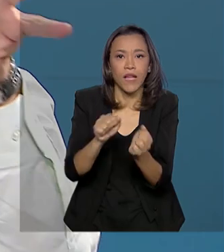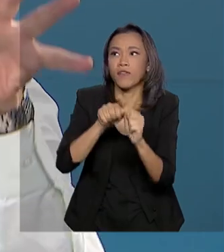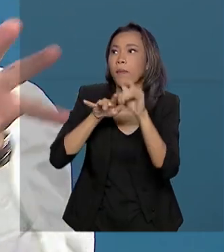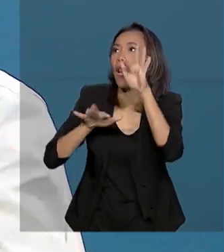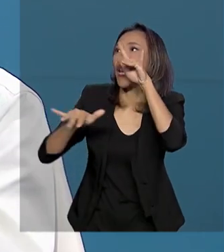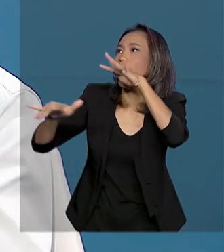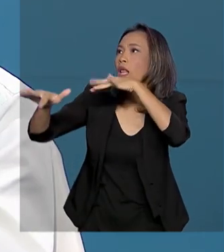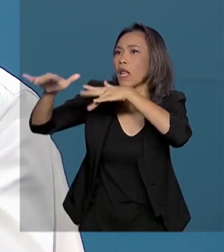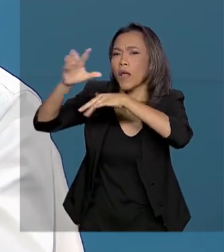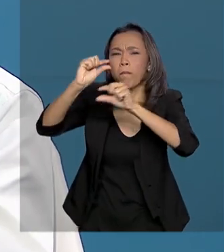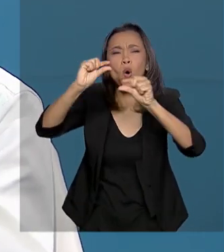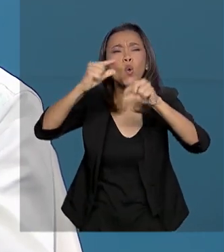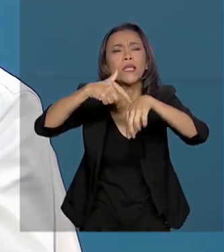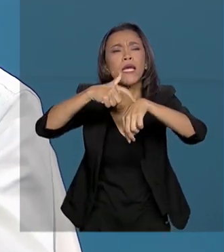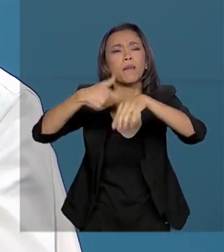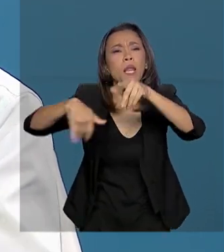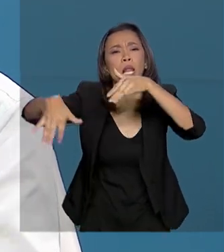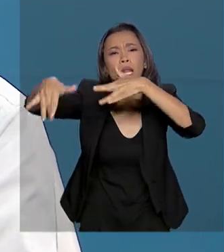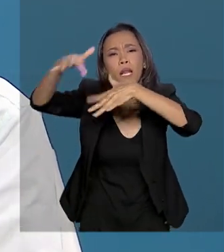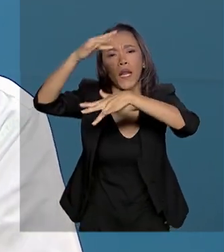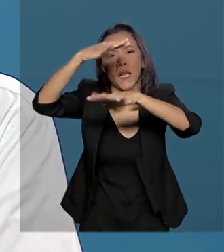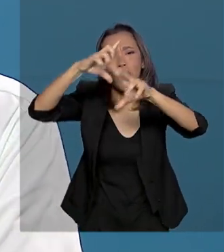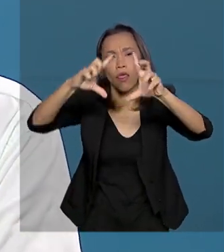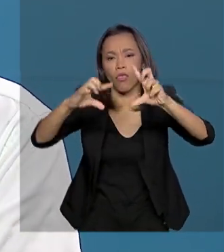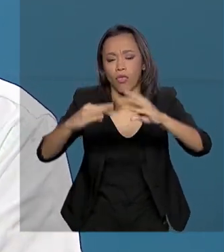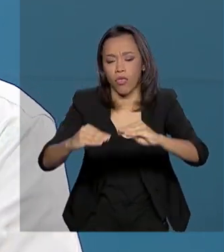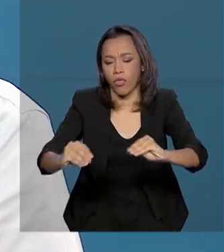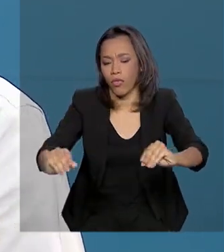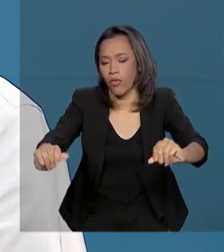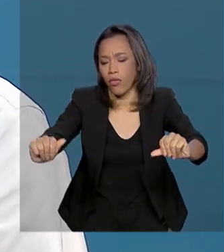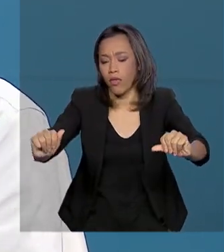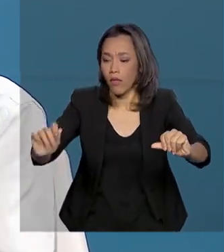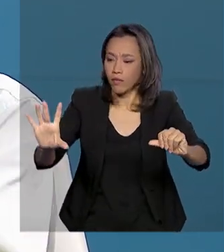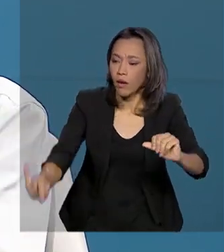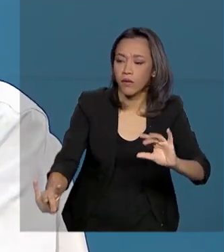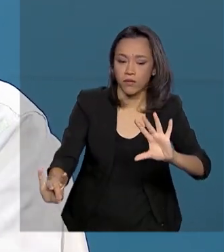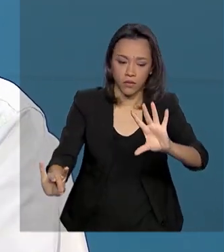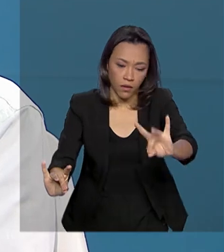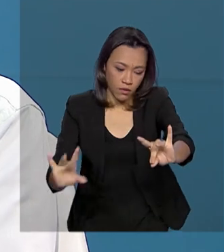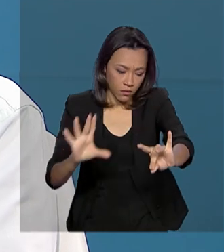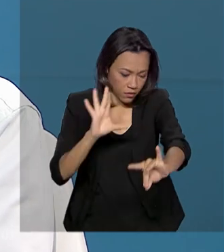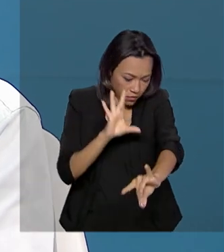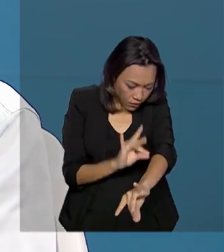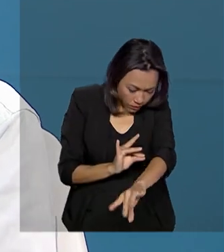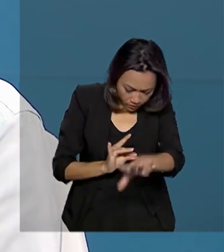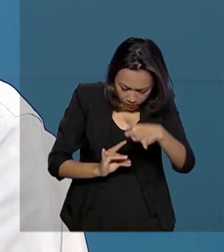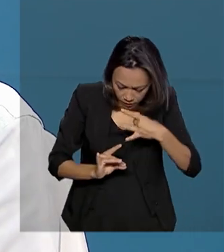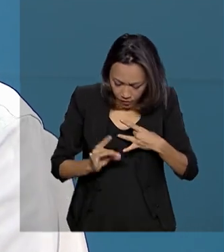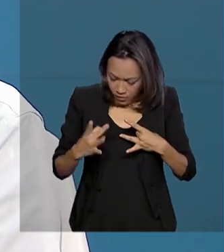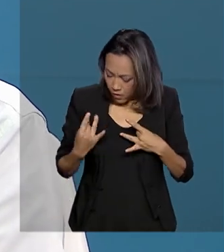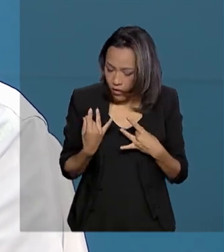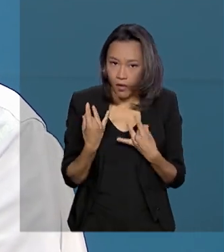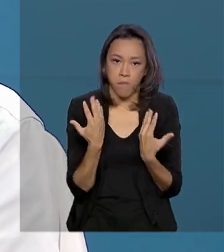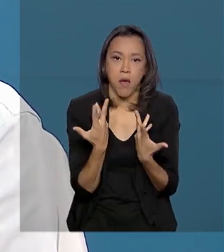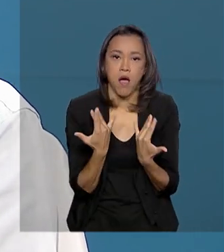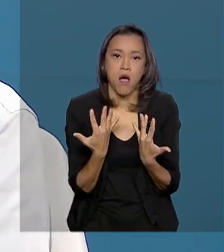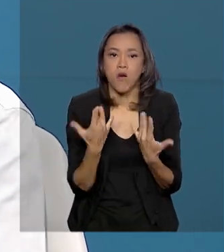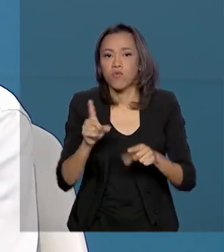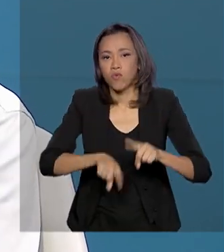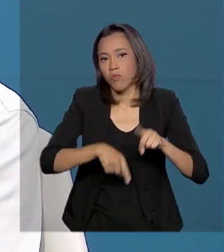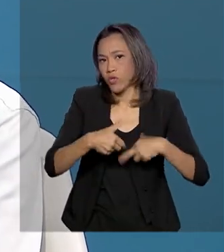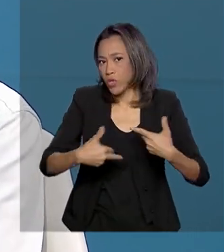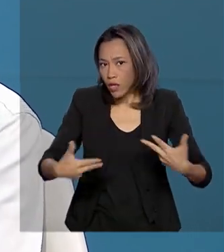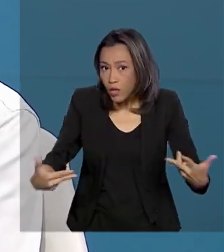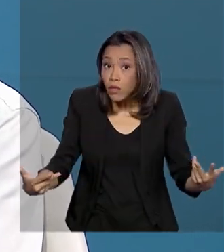um pouco tempo suspensas no ar, mas se depositam em superfícies, ficam na pele, ficam nas mãos, nos objetos.